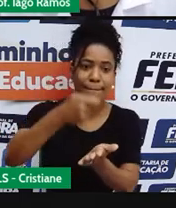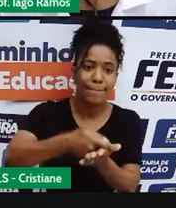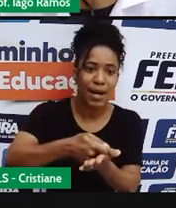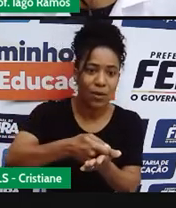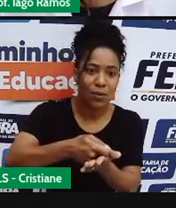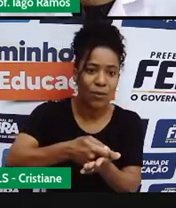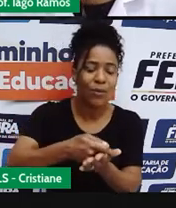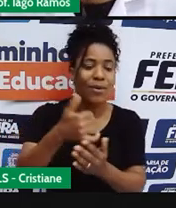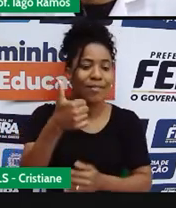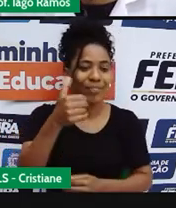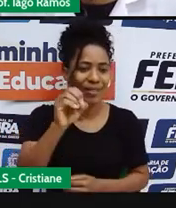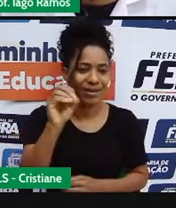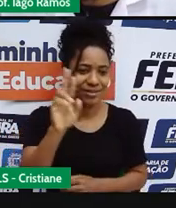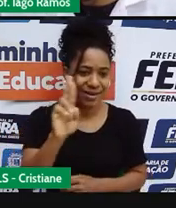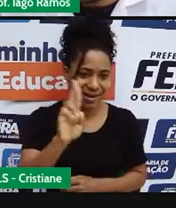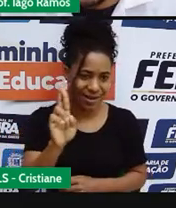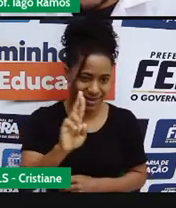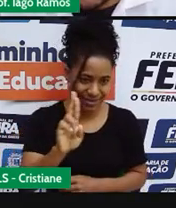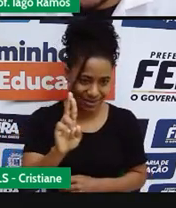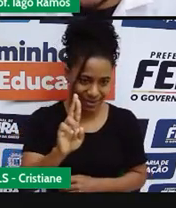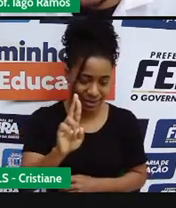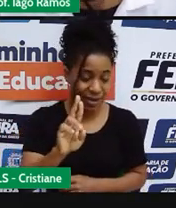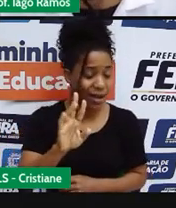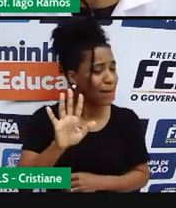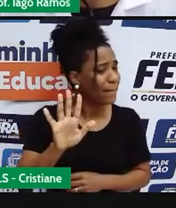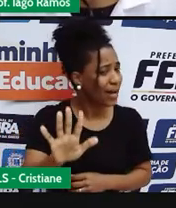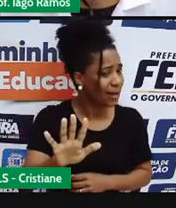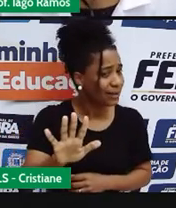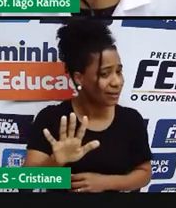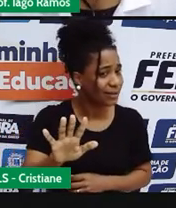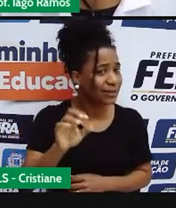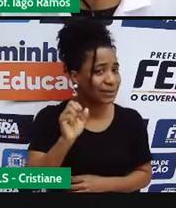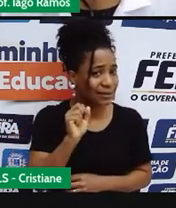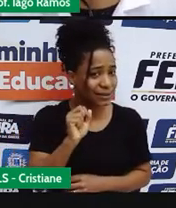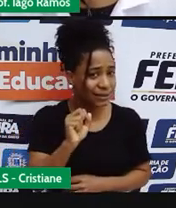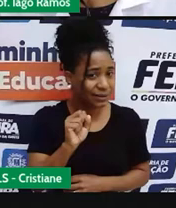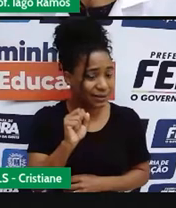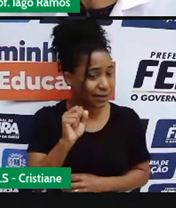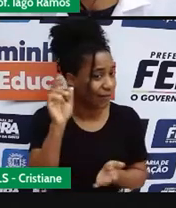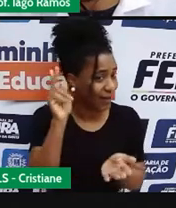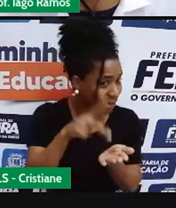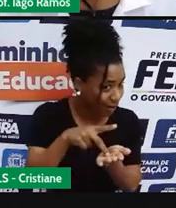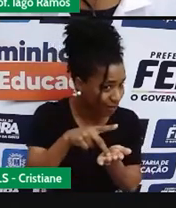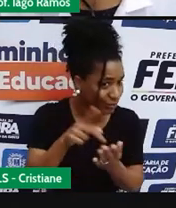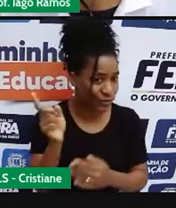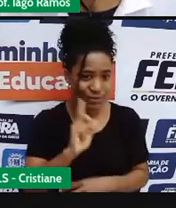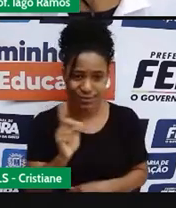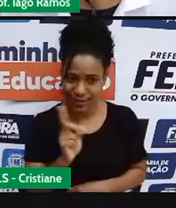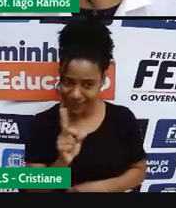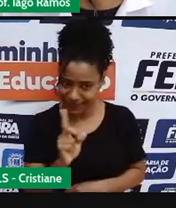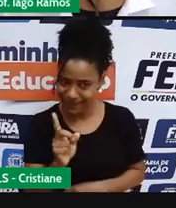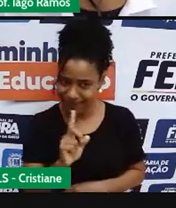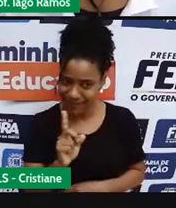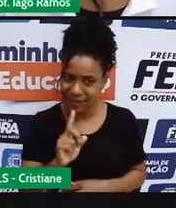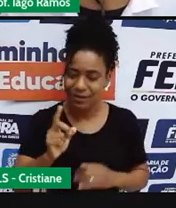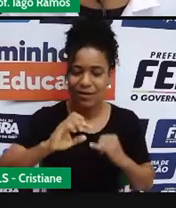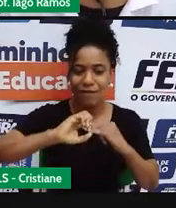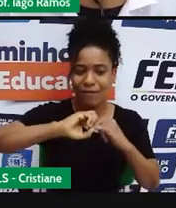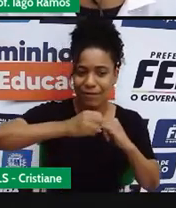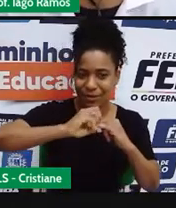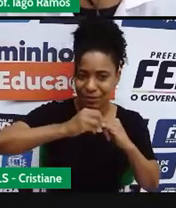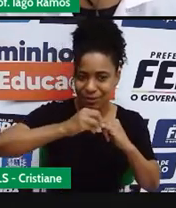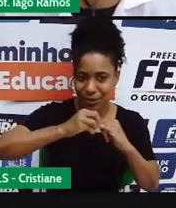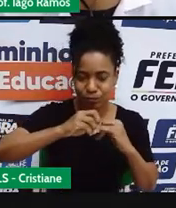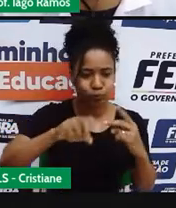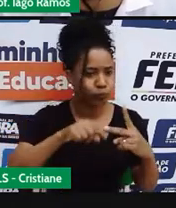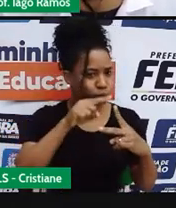quilograma? Esse preço aí não é o preço real do feijão, tá? Lembre-se que é uma